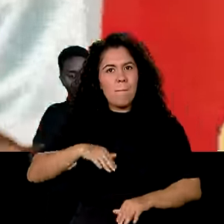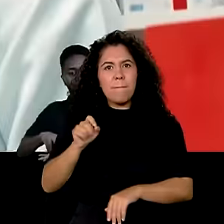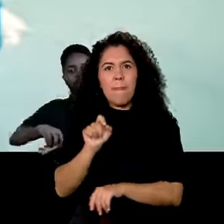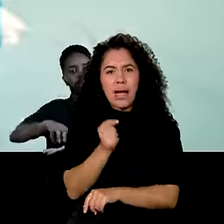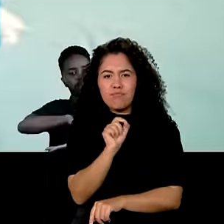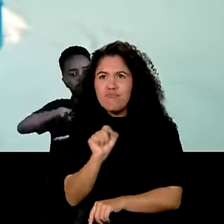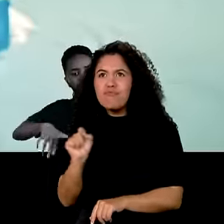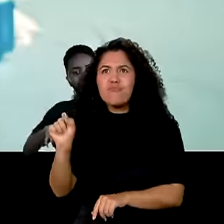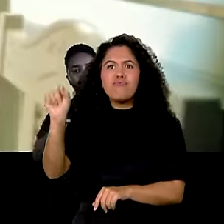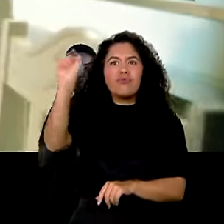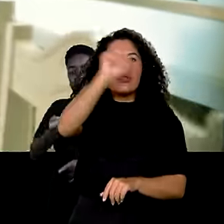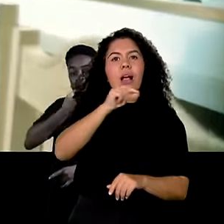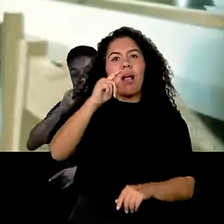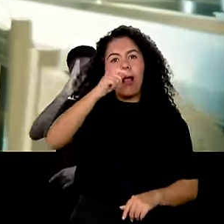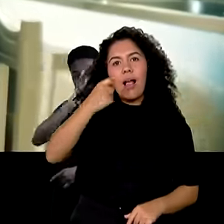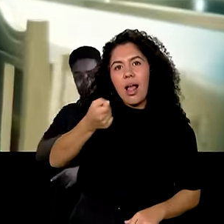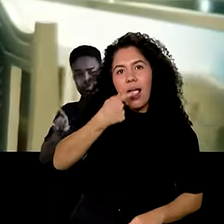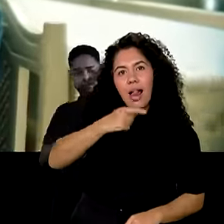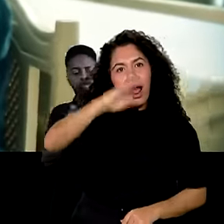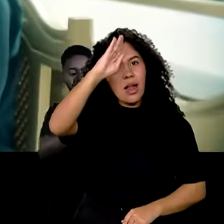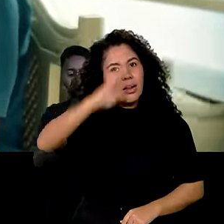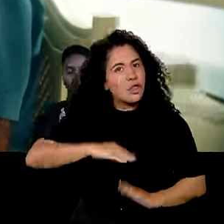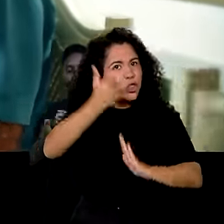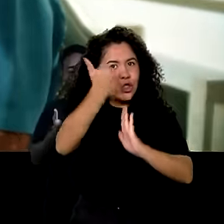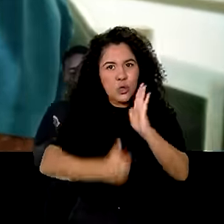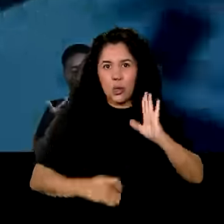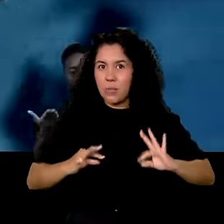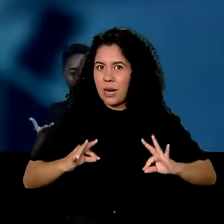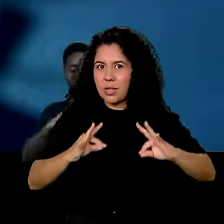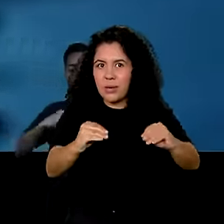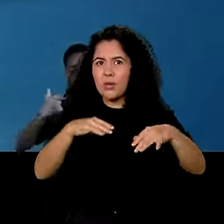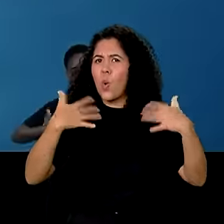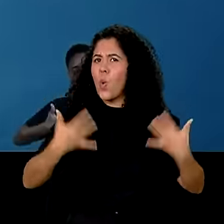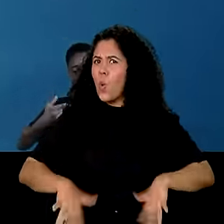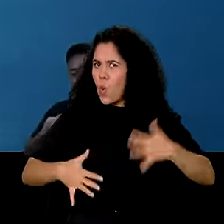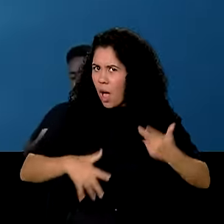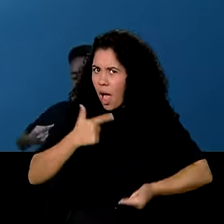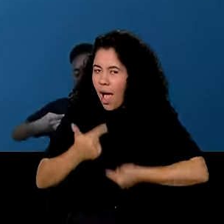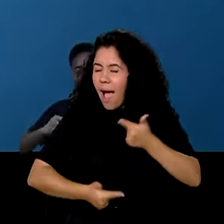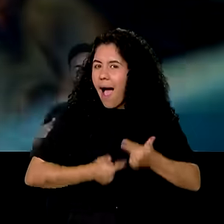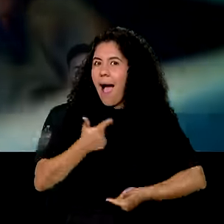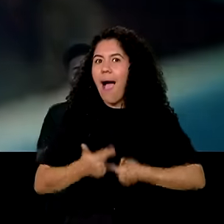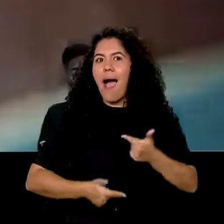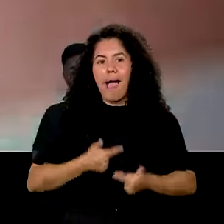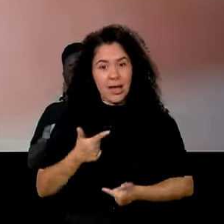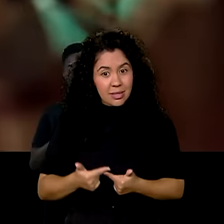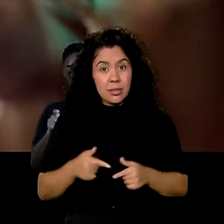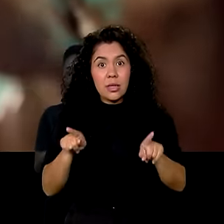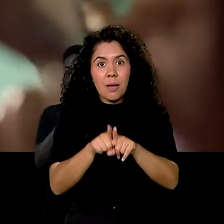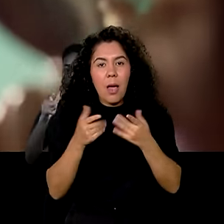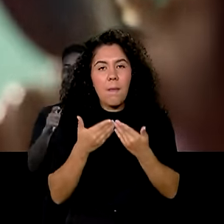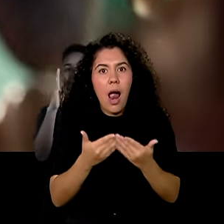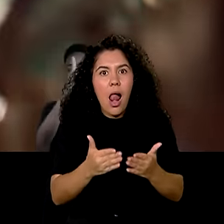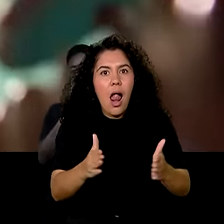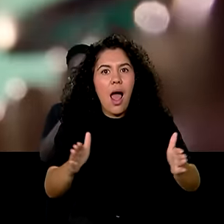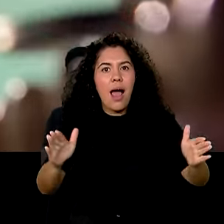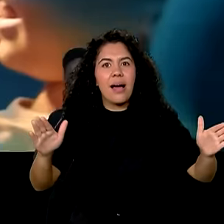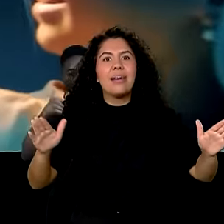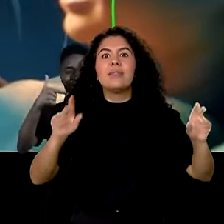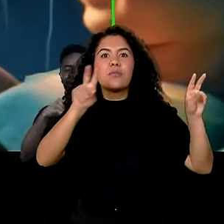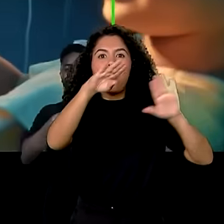medicamentos gratuitos e com desconto para todos. Tem muito trabalho sendo feito. Com a ampliação do Brasil